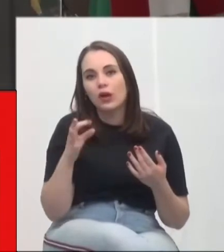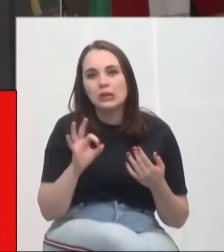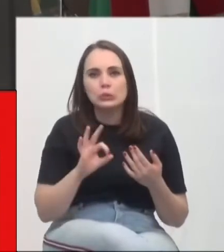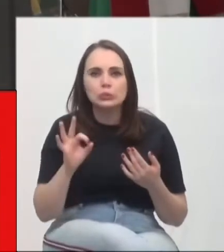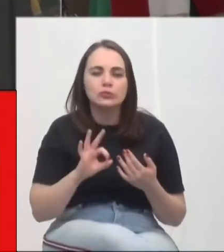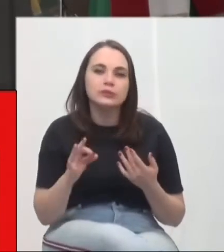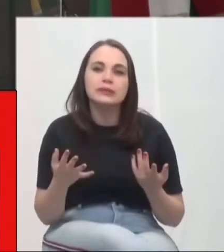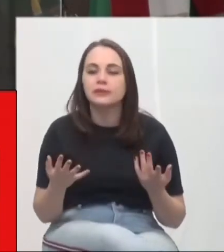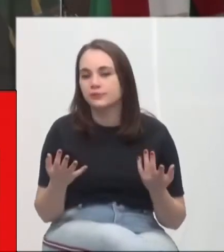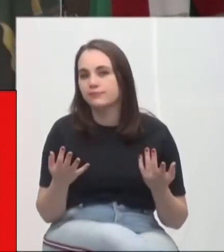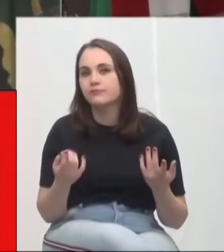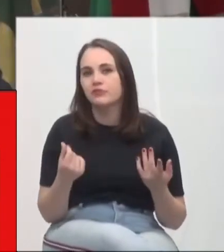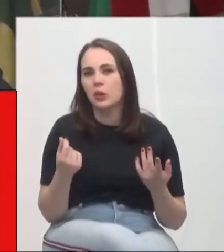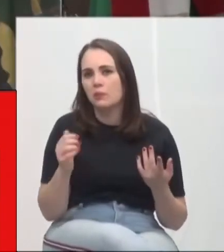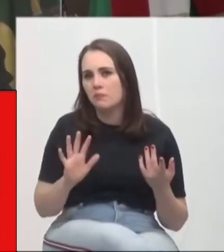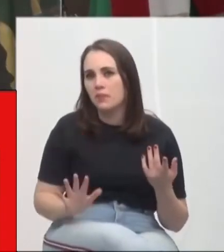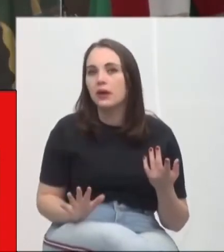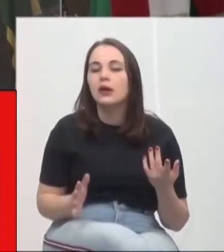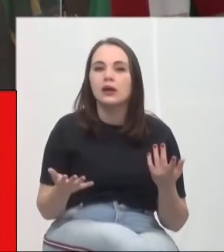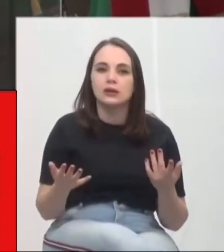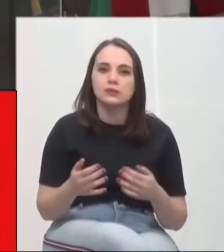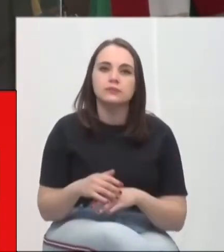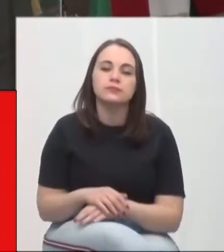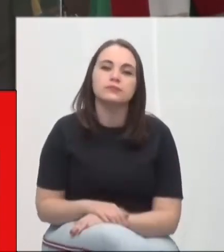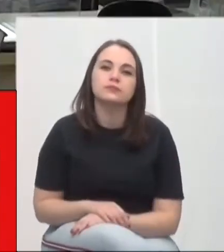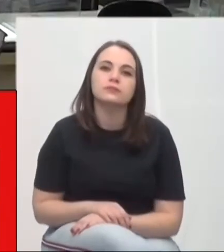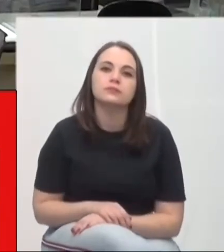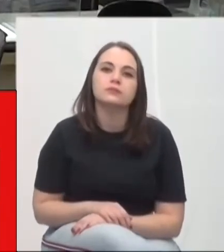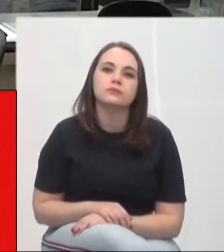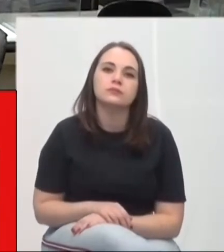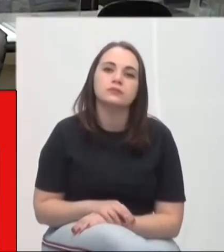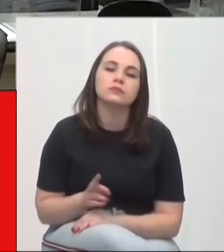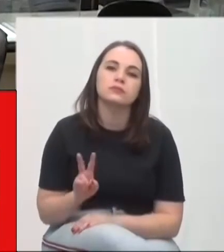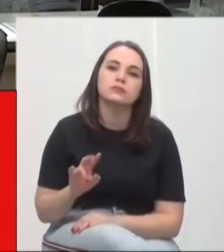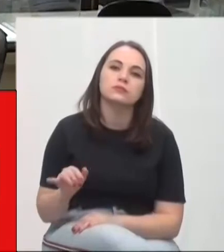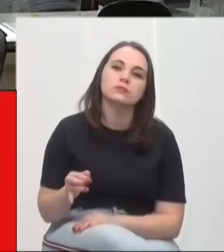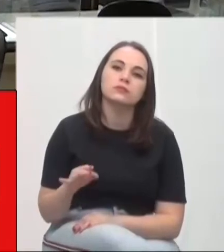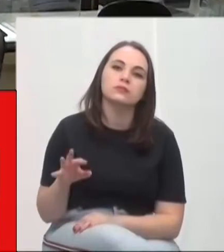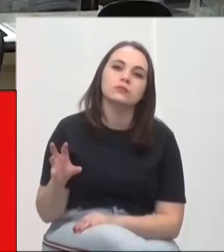no máximo do valor da obra. Vereador Kaminsky solicitou a parte.